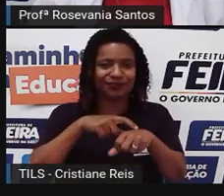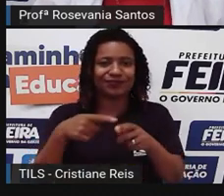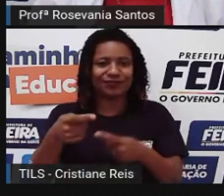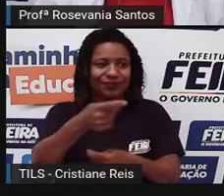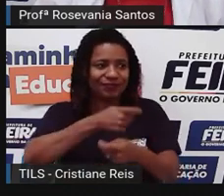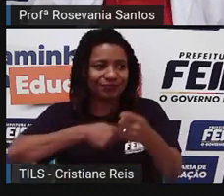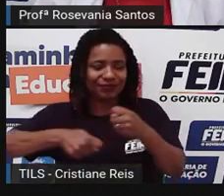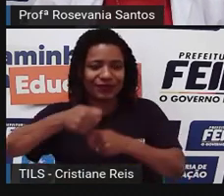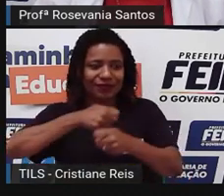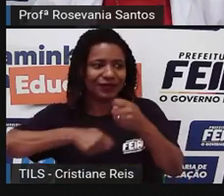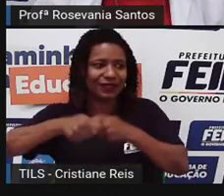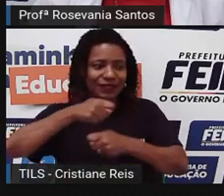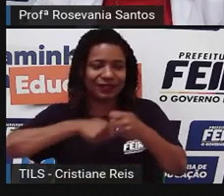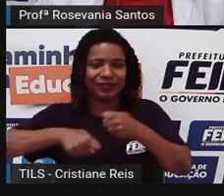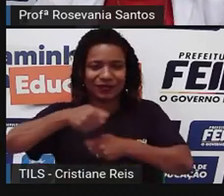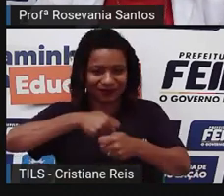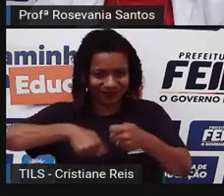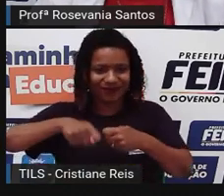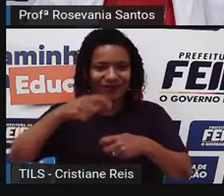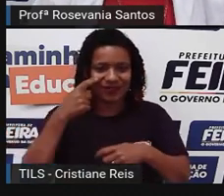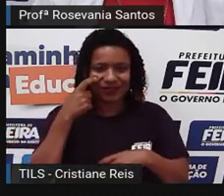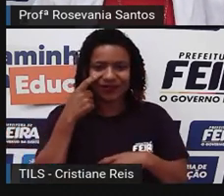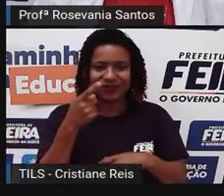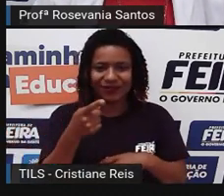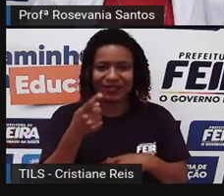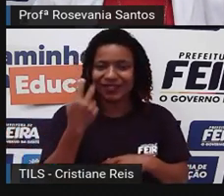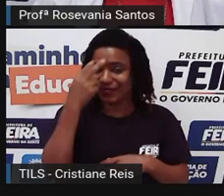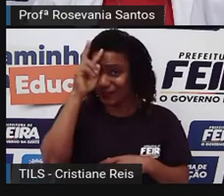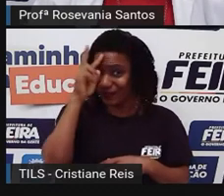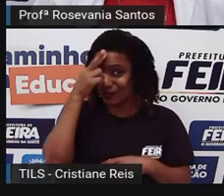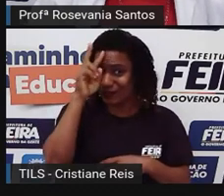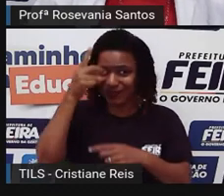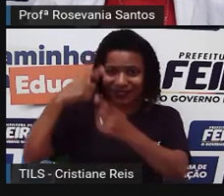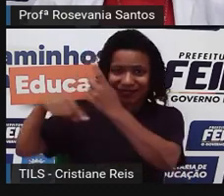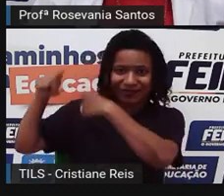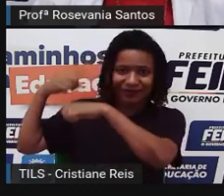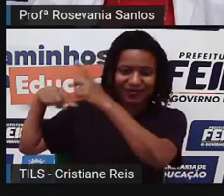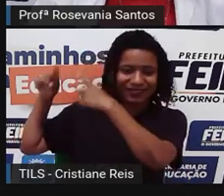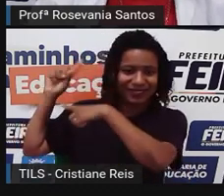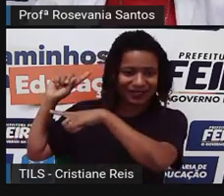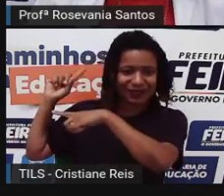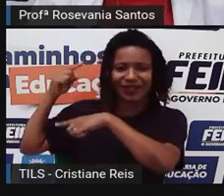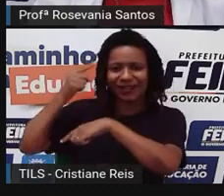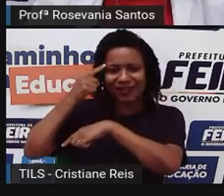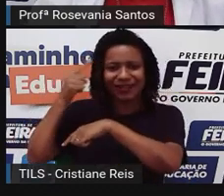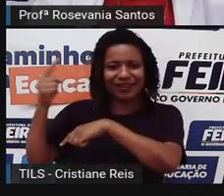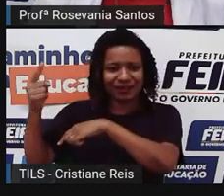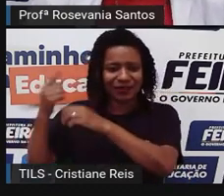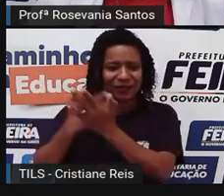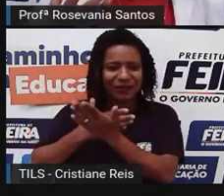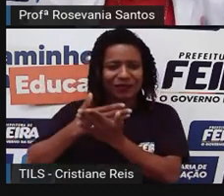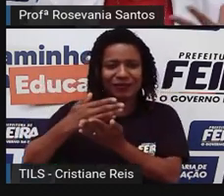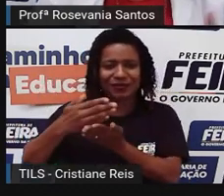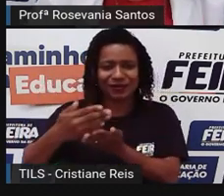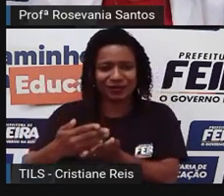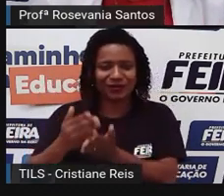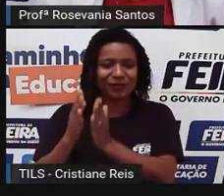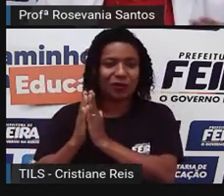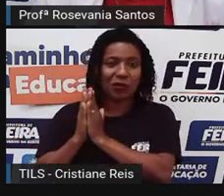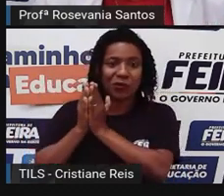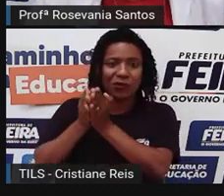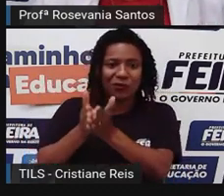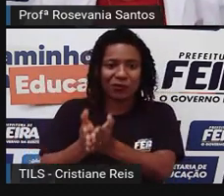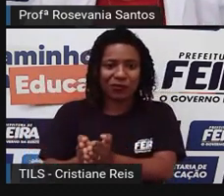coisas aqui relacionadas à nossa história, que a gente está até acostumado a ver. Então, desde o período lá da expansão marítima, ou seja, aquelas grandes